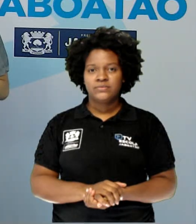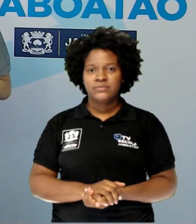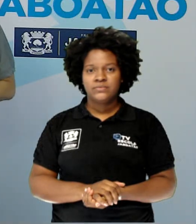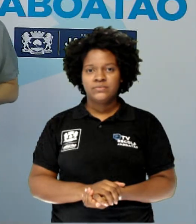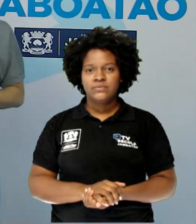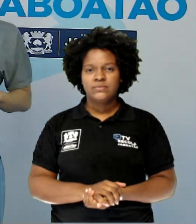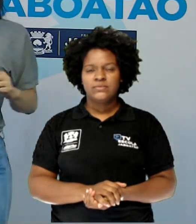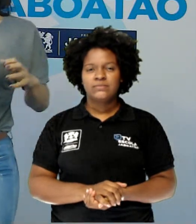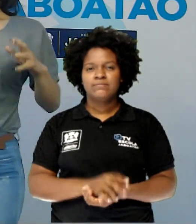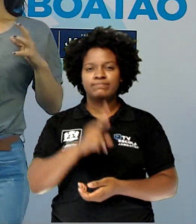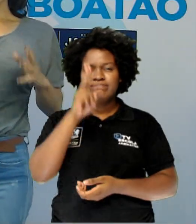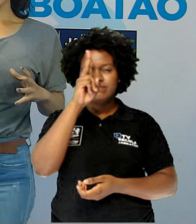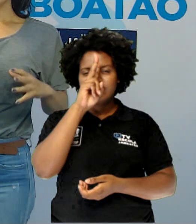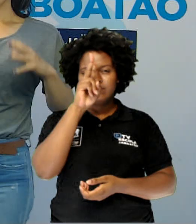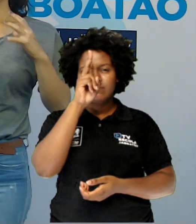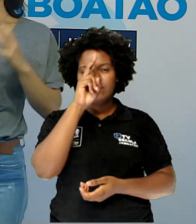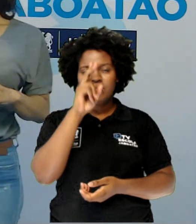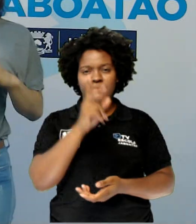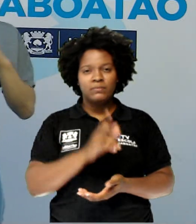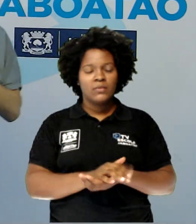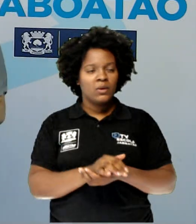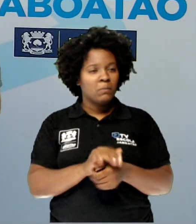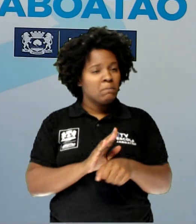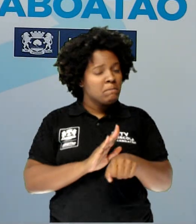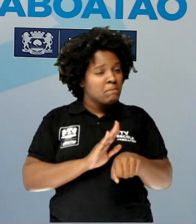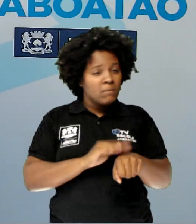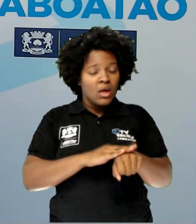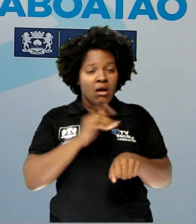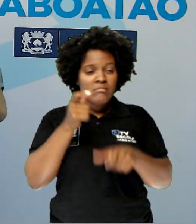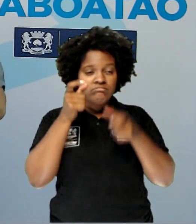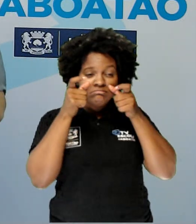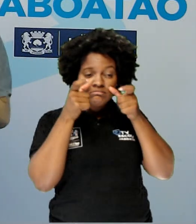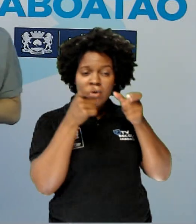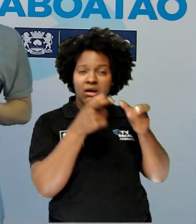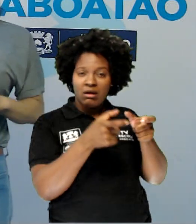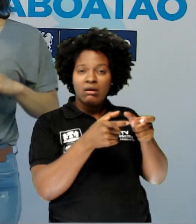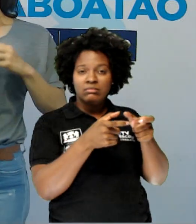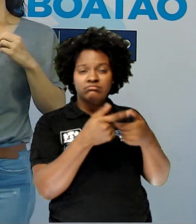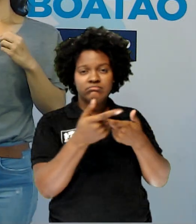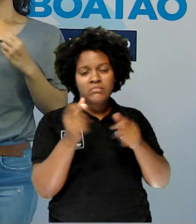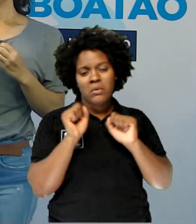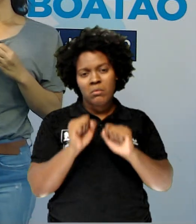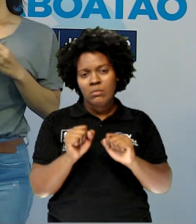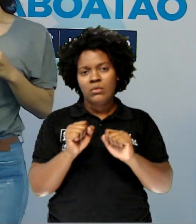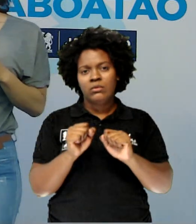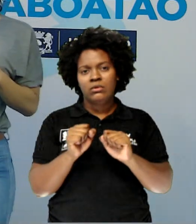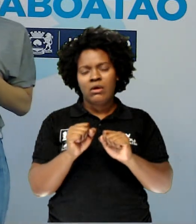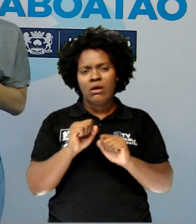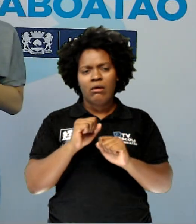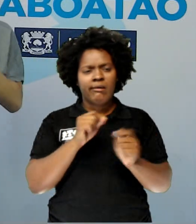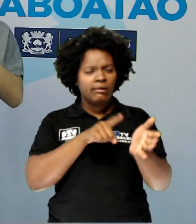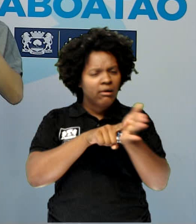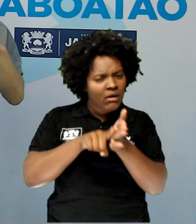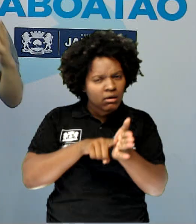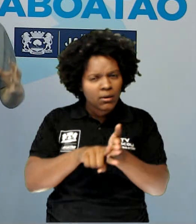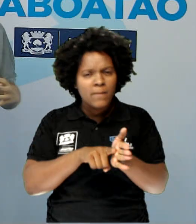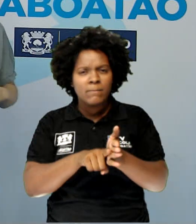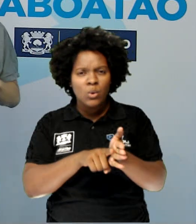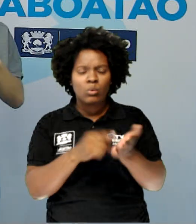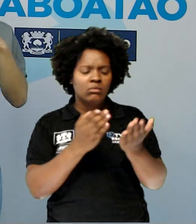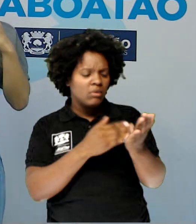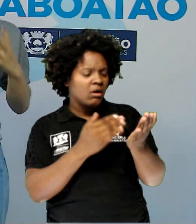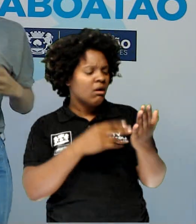Uma história muito, muito, muito interessante. Quem puder, não deixe de procurar Persepolis para fazer